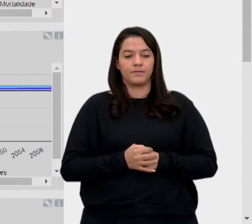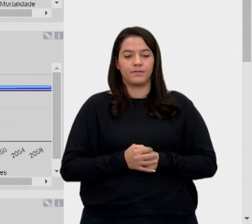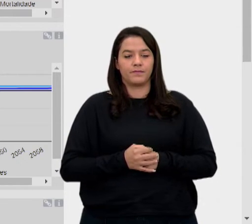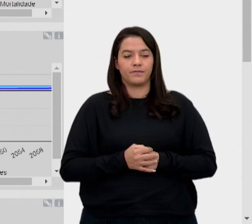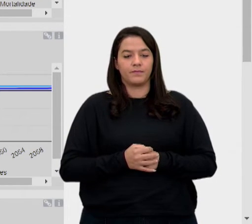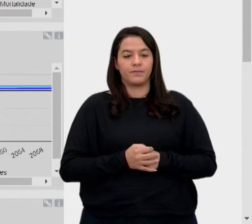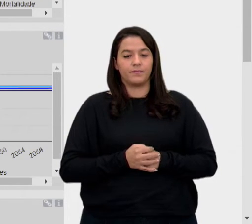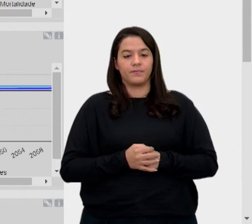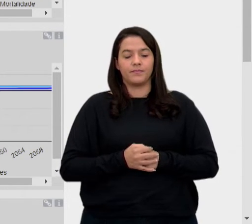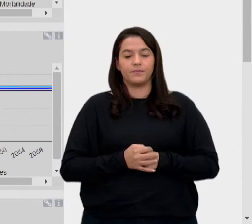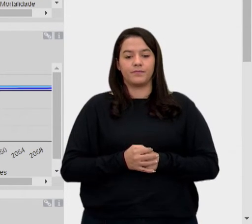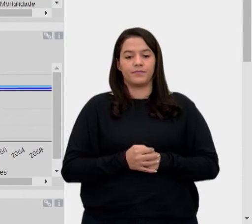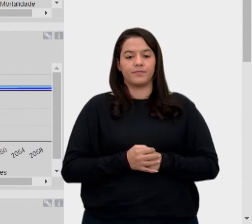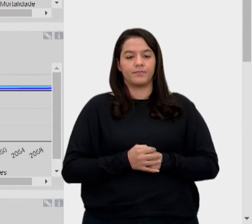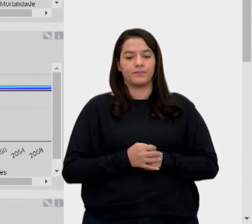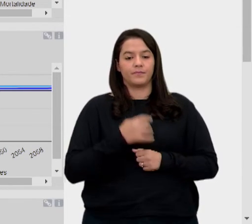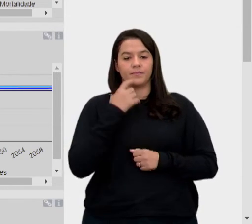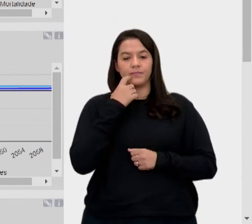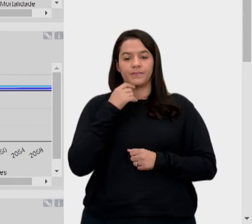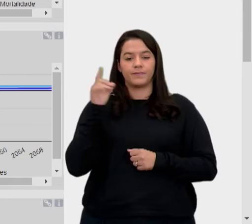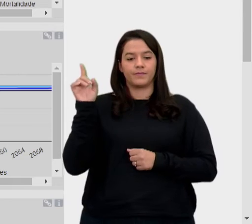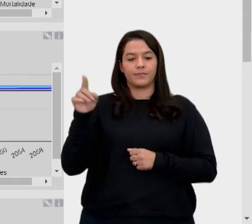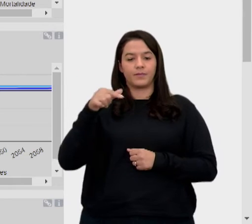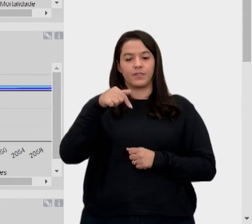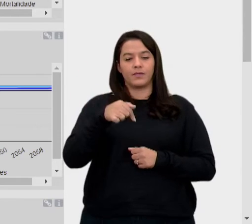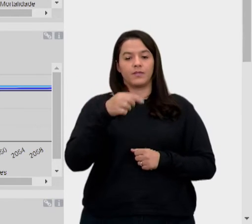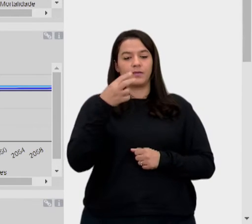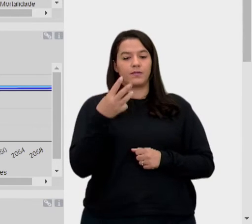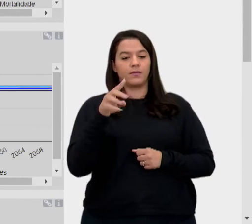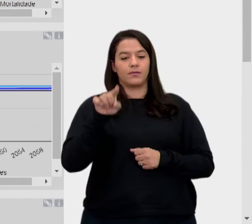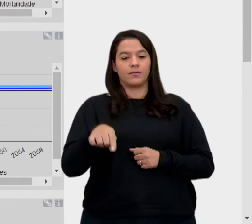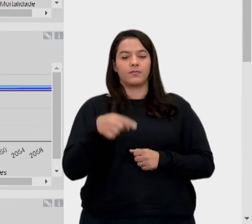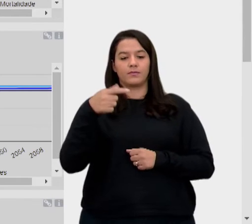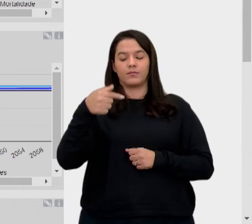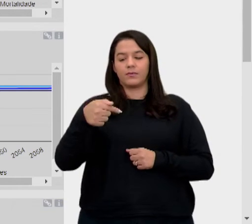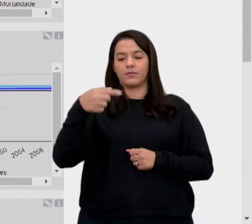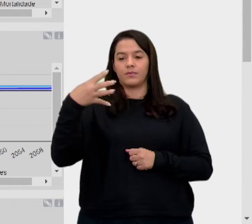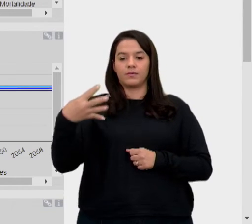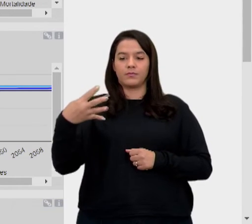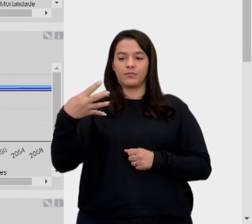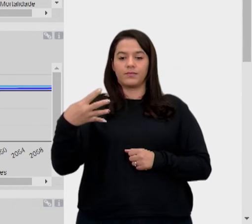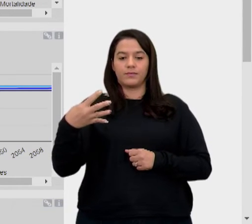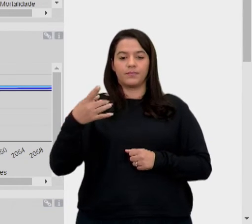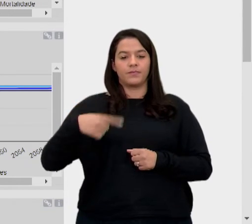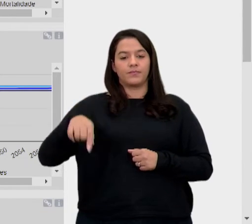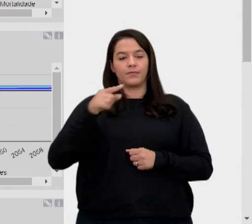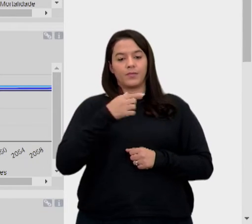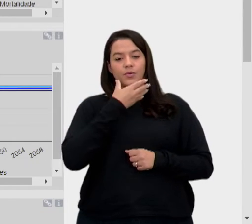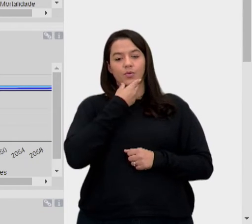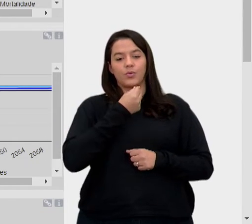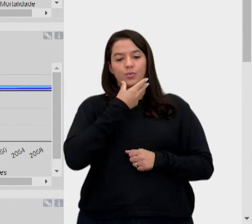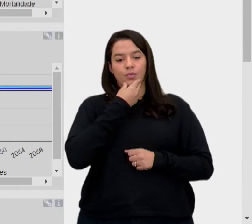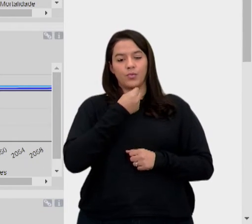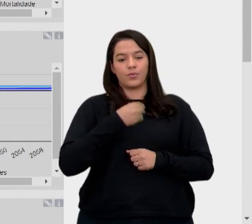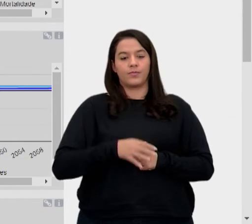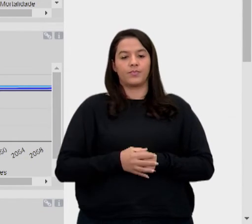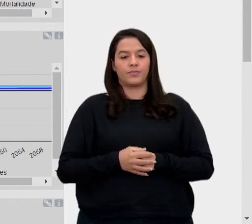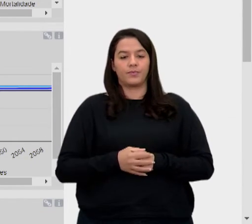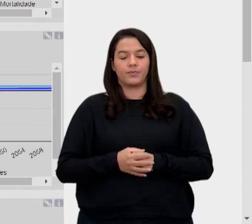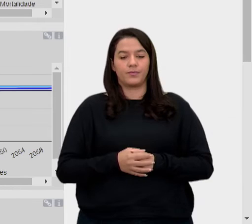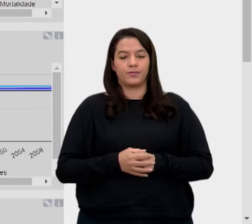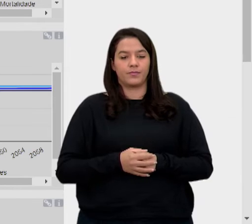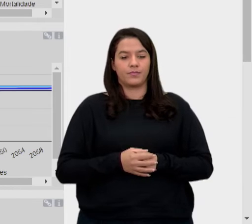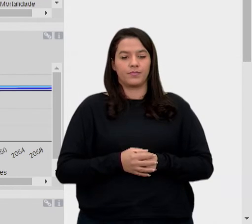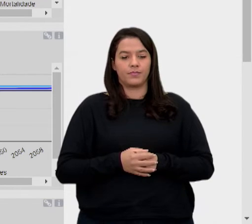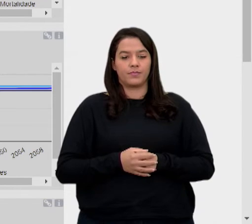Pronto, aqui, ó. Ó o homem aqui, 73,74, a expectativa dos homens de 2022. Deixa